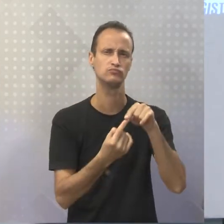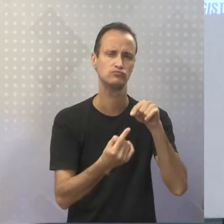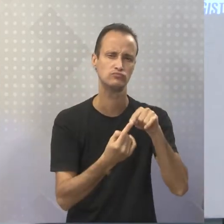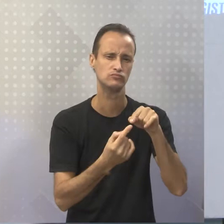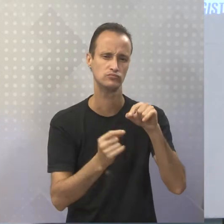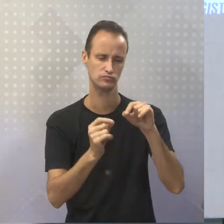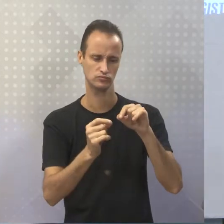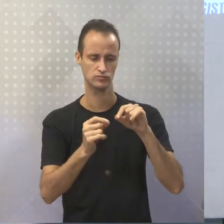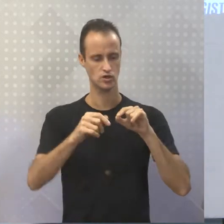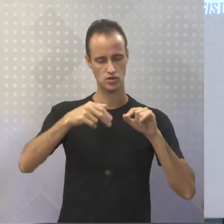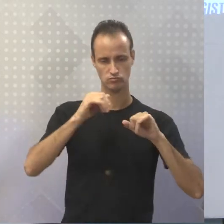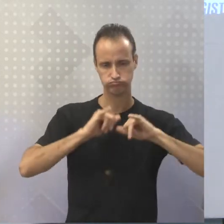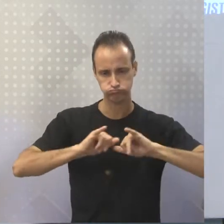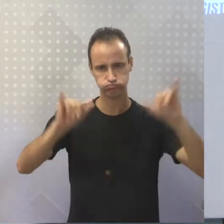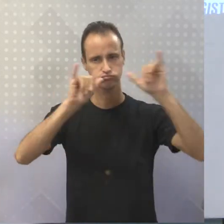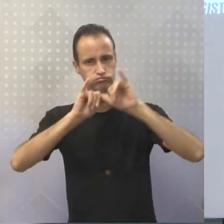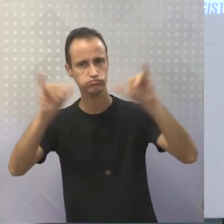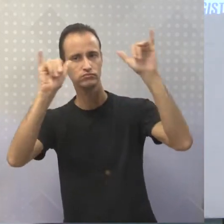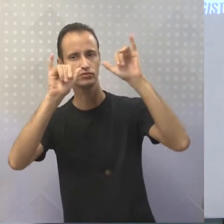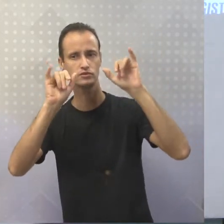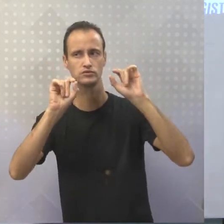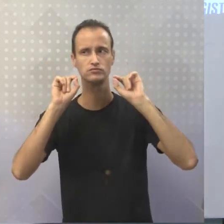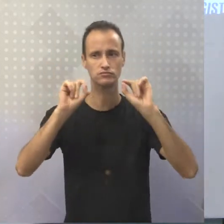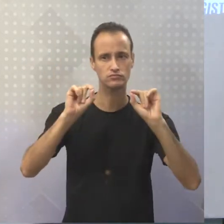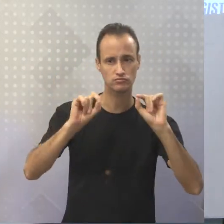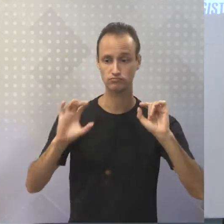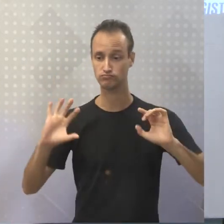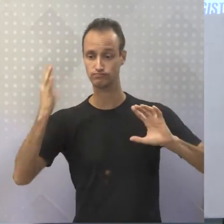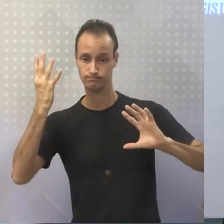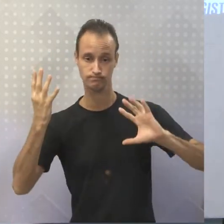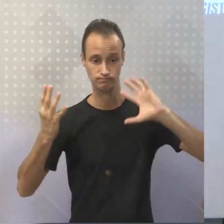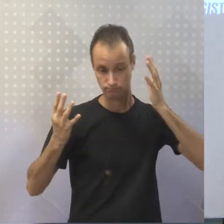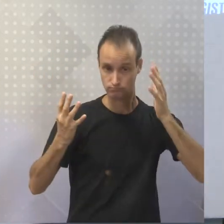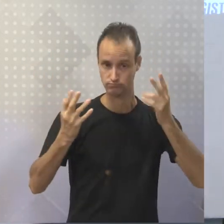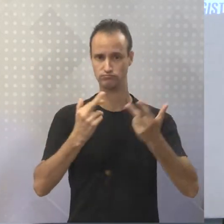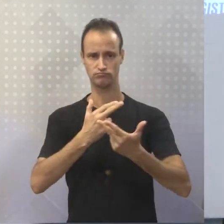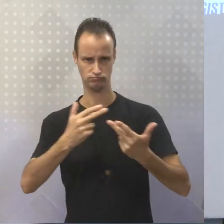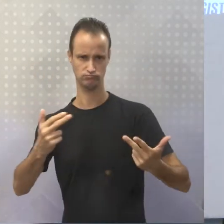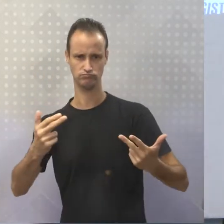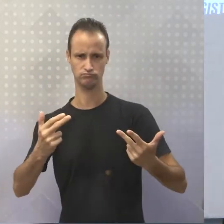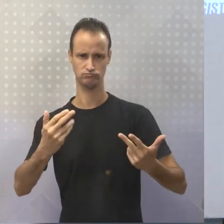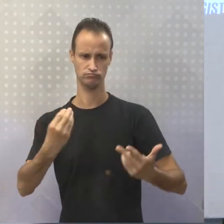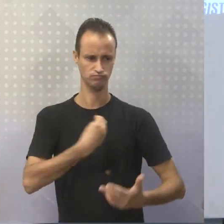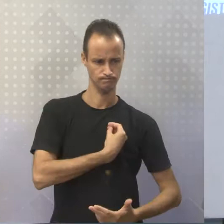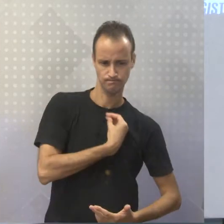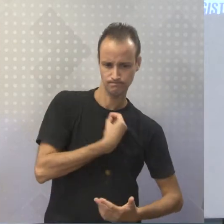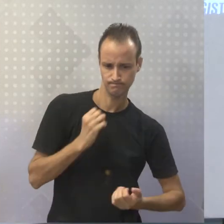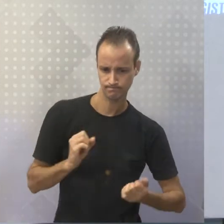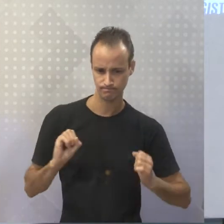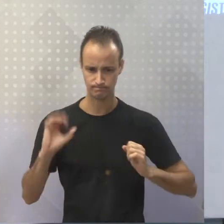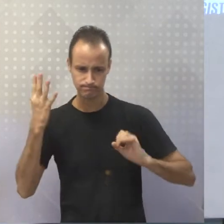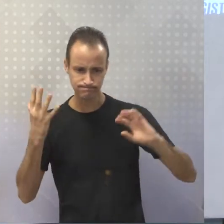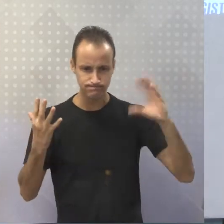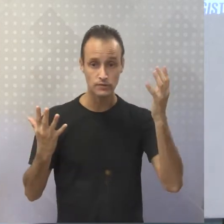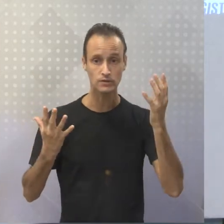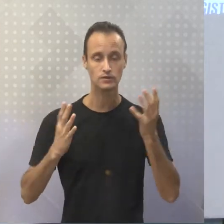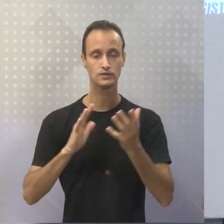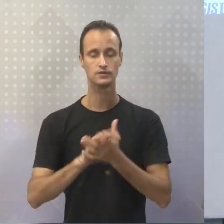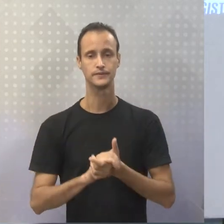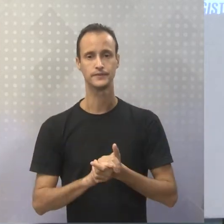notícia também é um fato, um fato acontecido, um fato vivenciado e